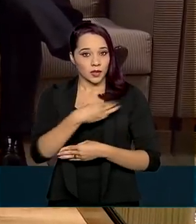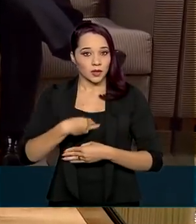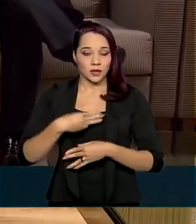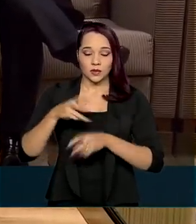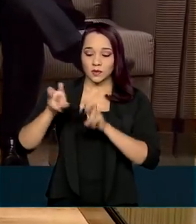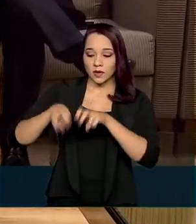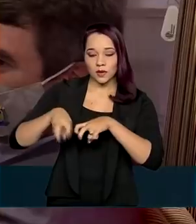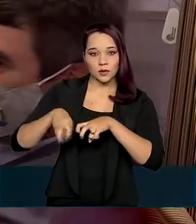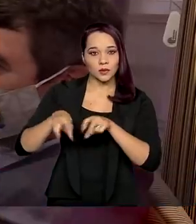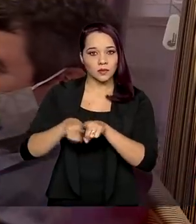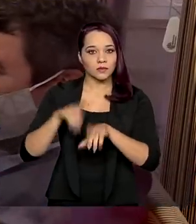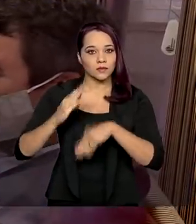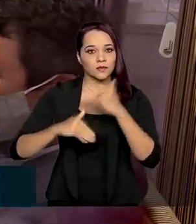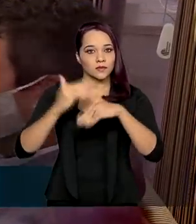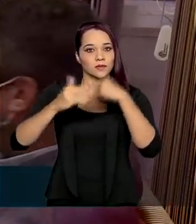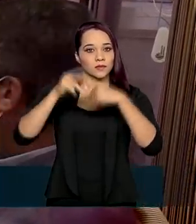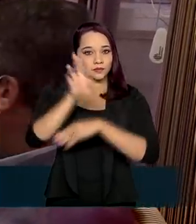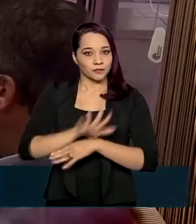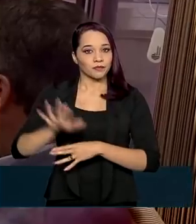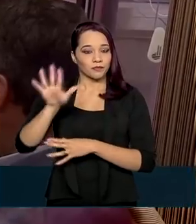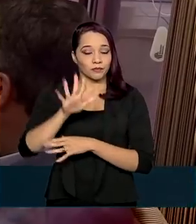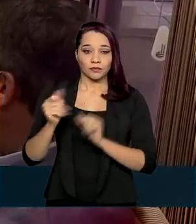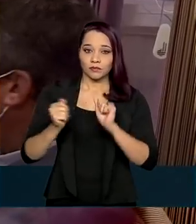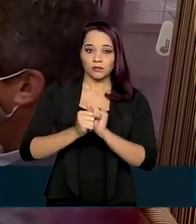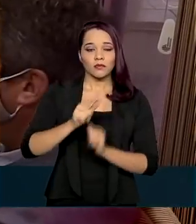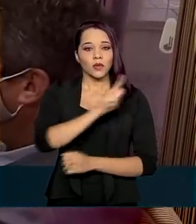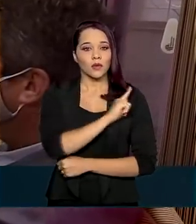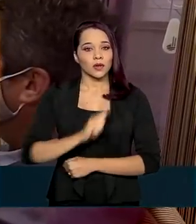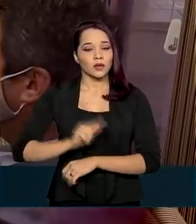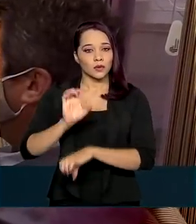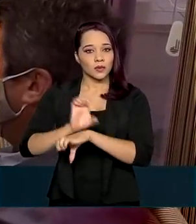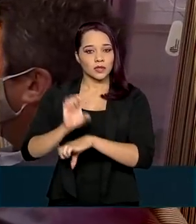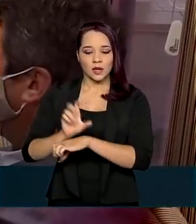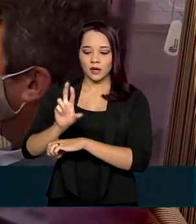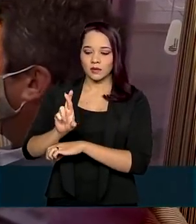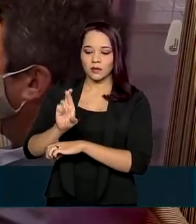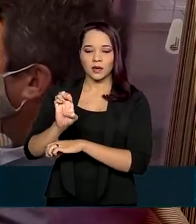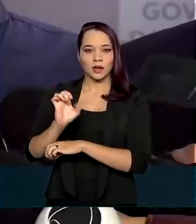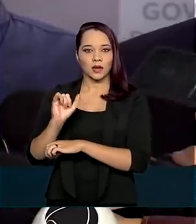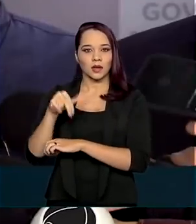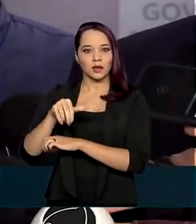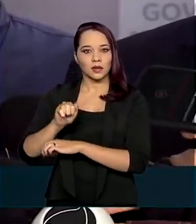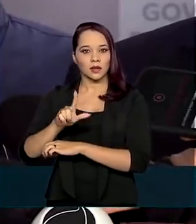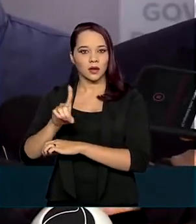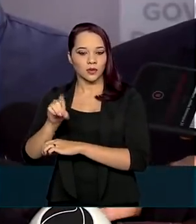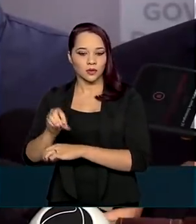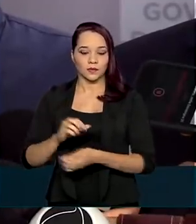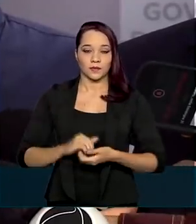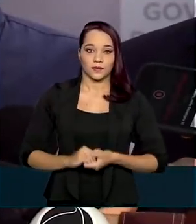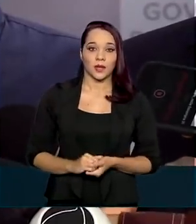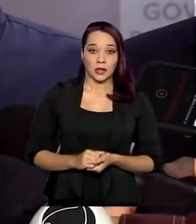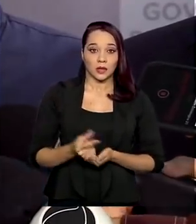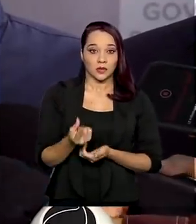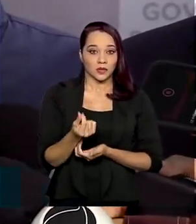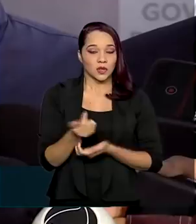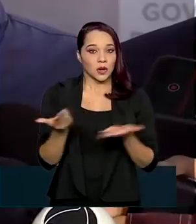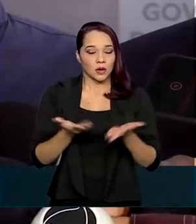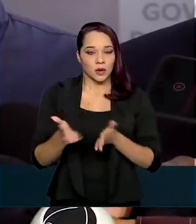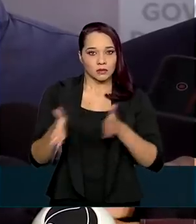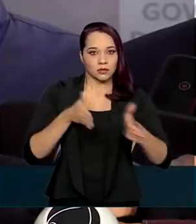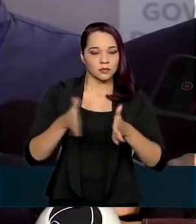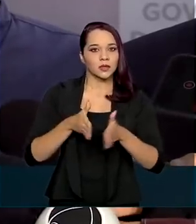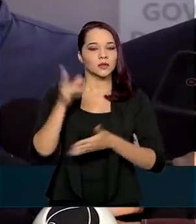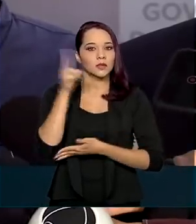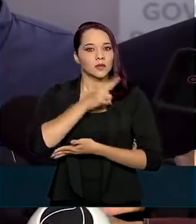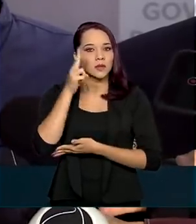e do Desenvolvimento Regional com o governador do estado, Reinaldo Azambuja. O recurso, nesse momento de calamidade,